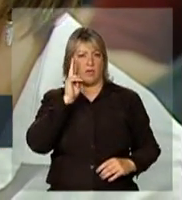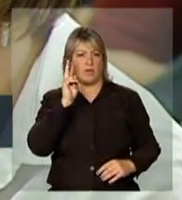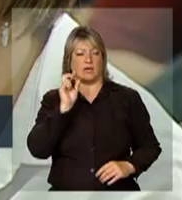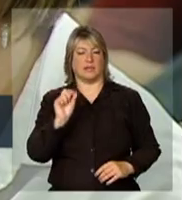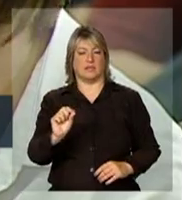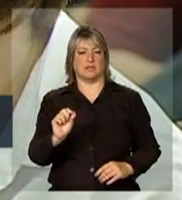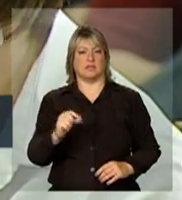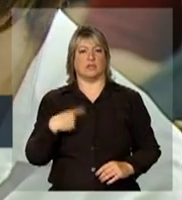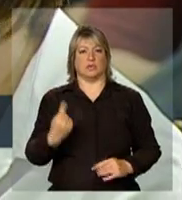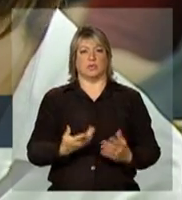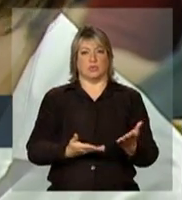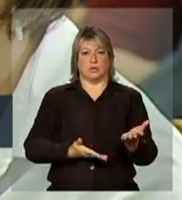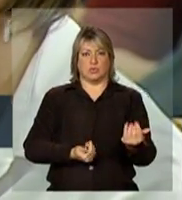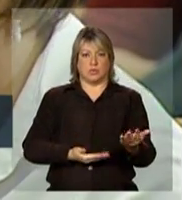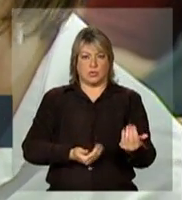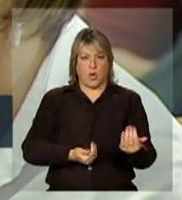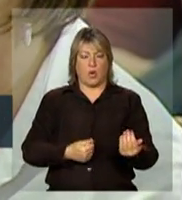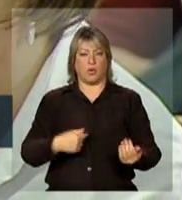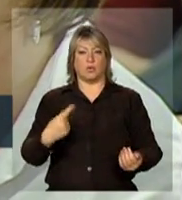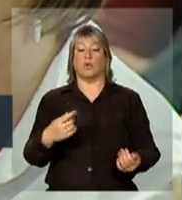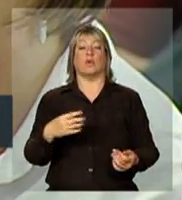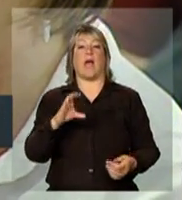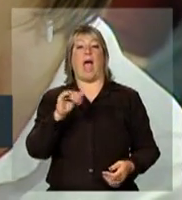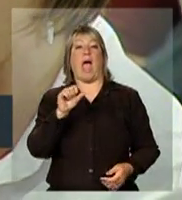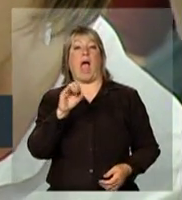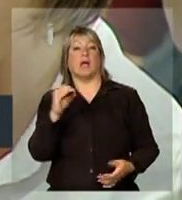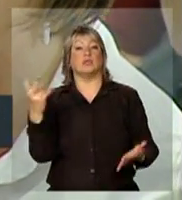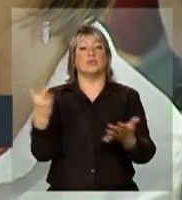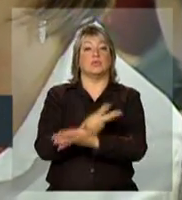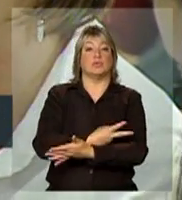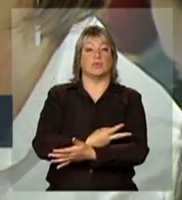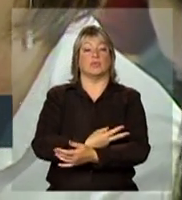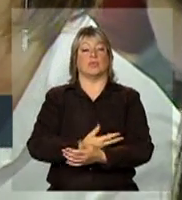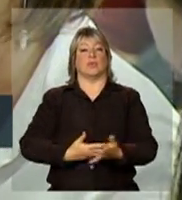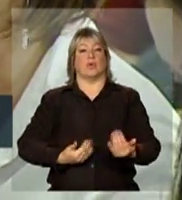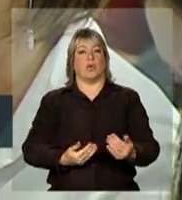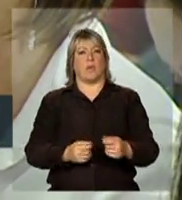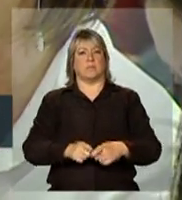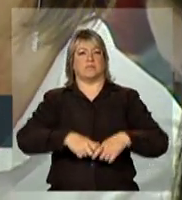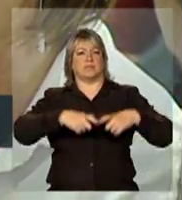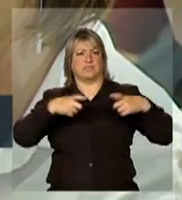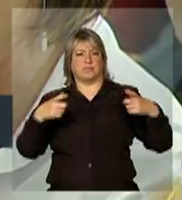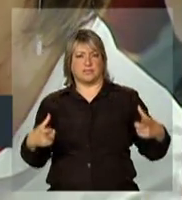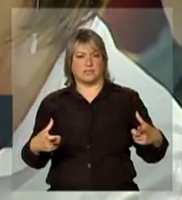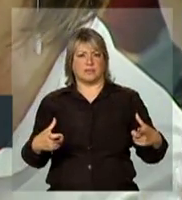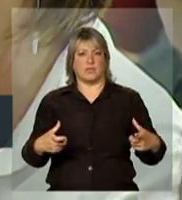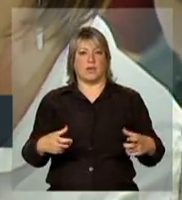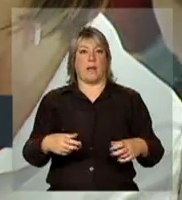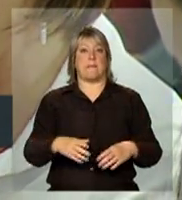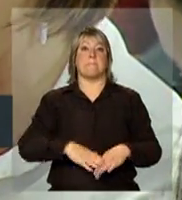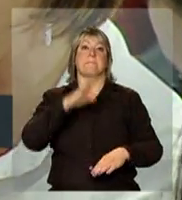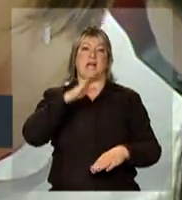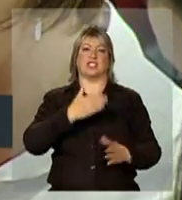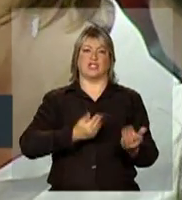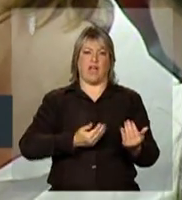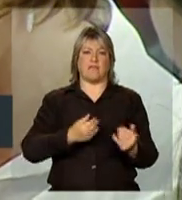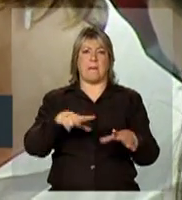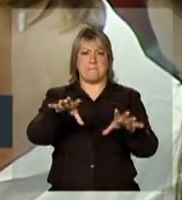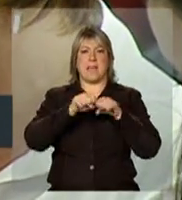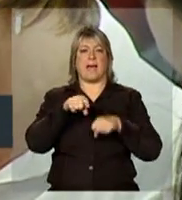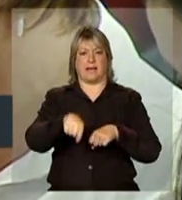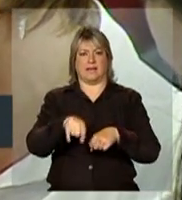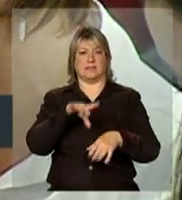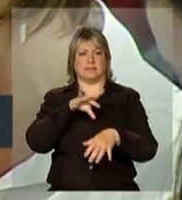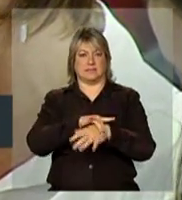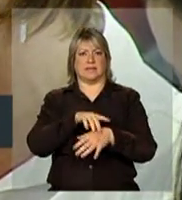nos casos jovens, o número de casos novos entre jovens é bem maior do que no geral. Eu queria que o explicasse um pouquinho.